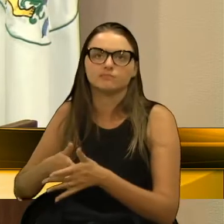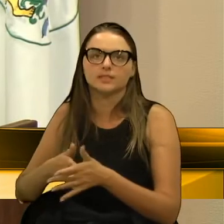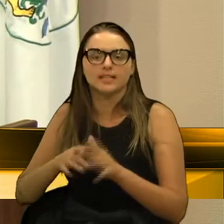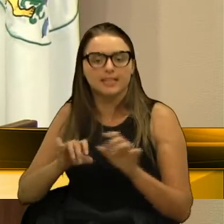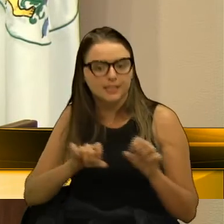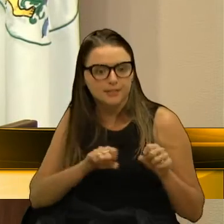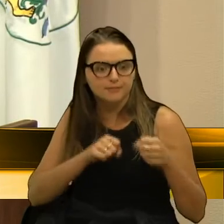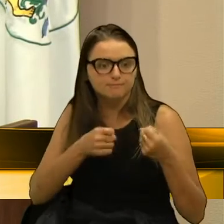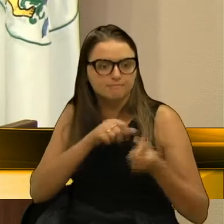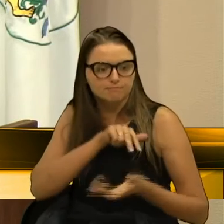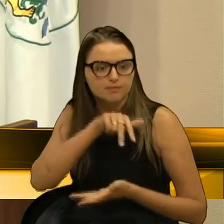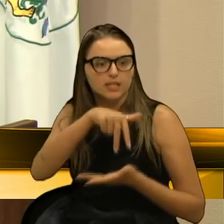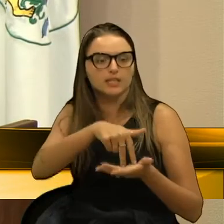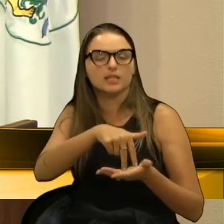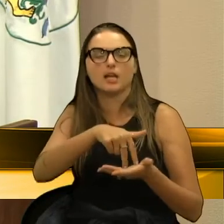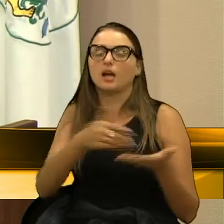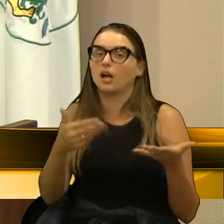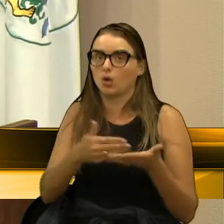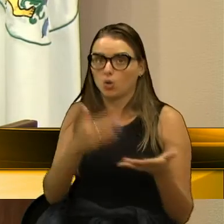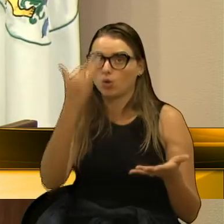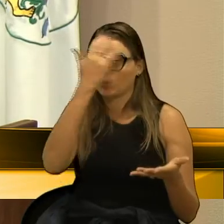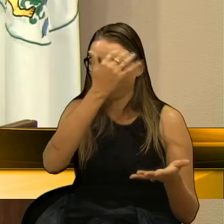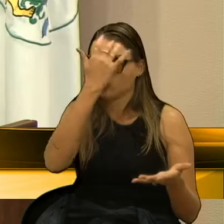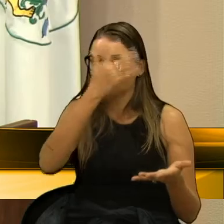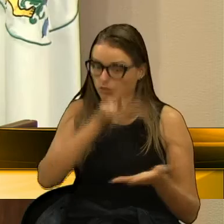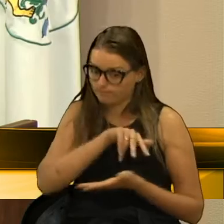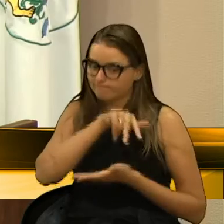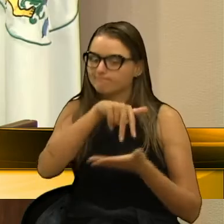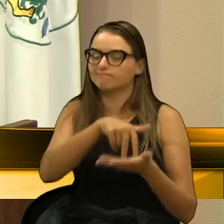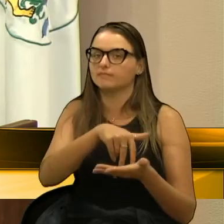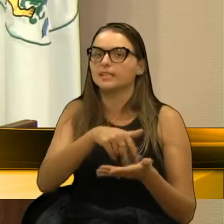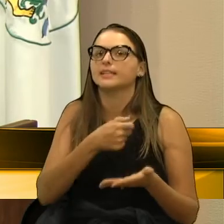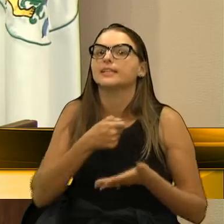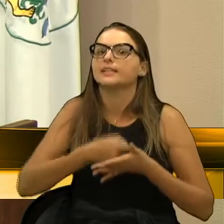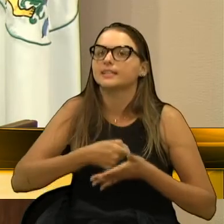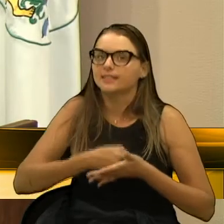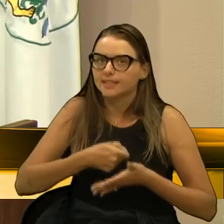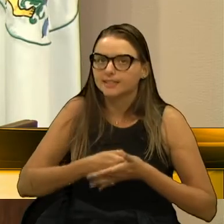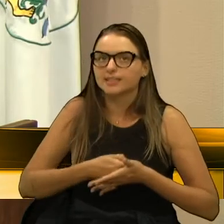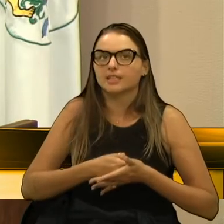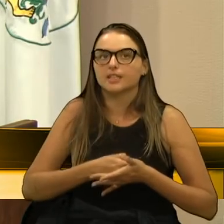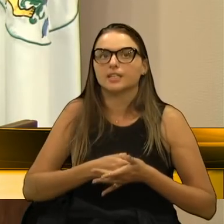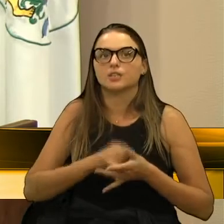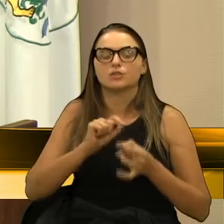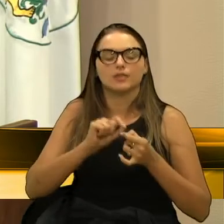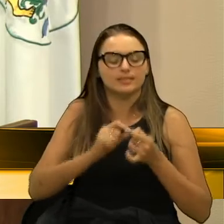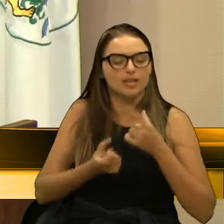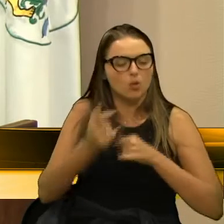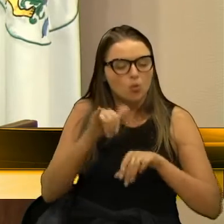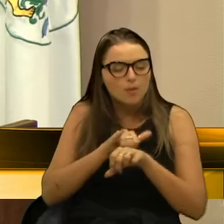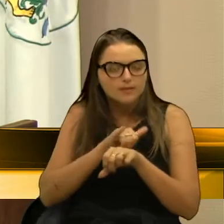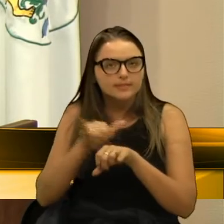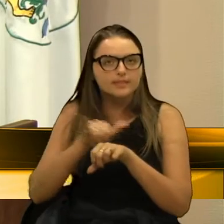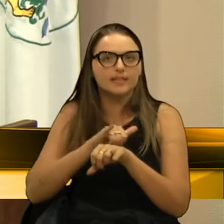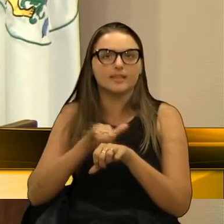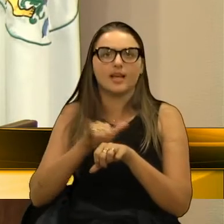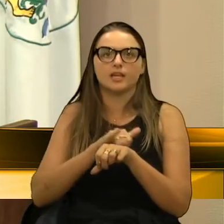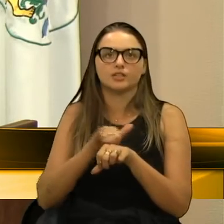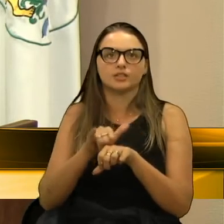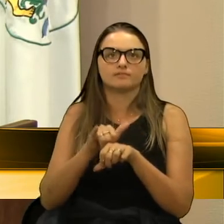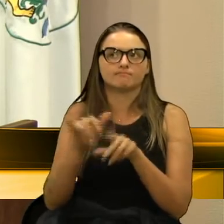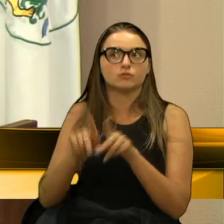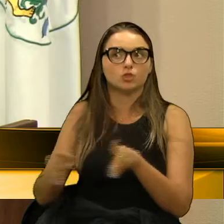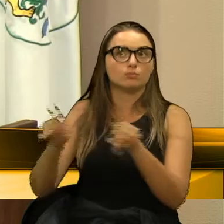desafio, e o prefeito está enfrentando, tentando tomar algumas medidas impopulares,